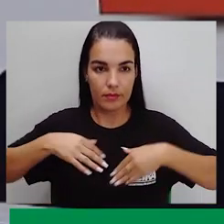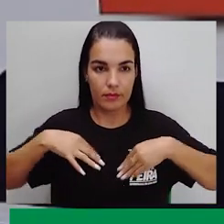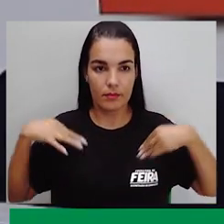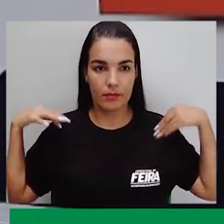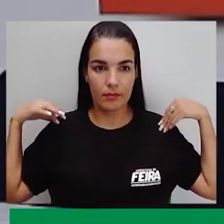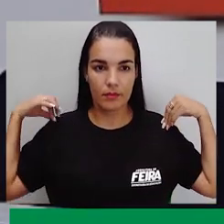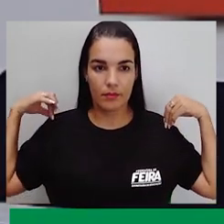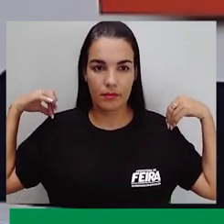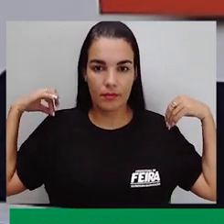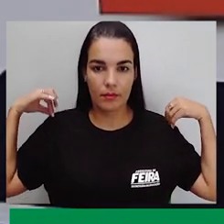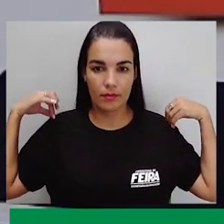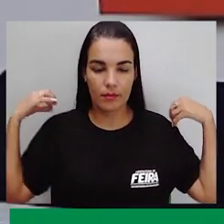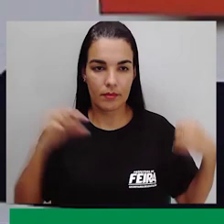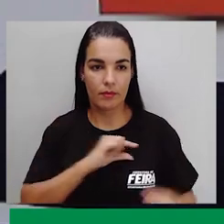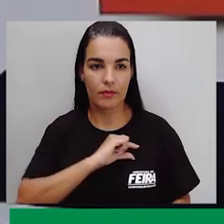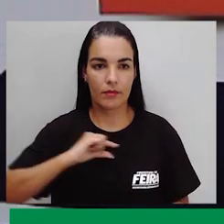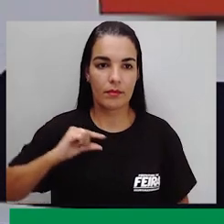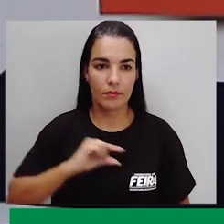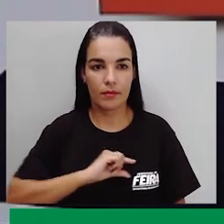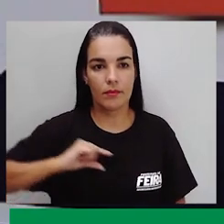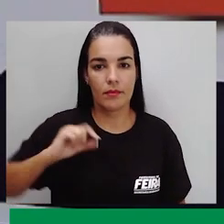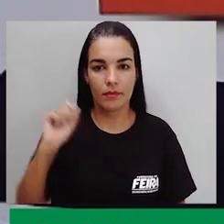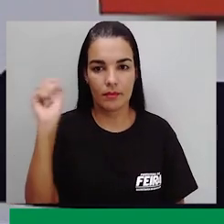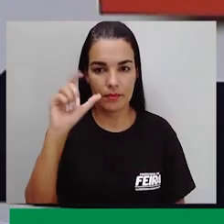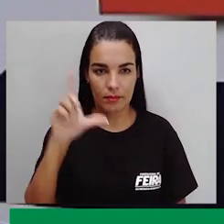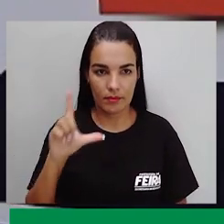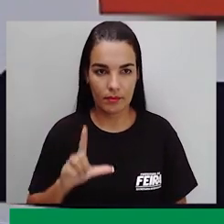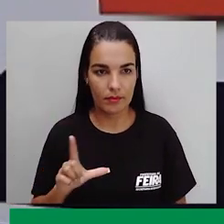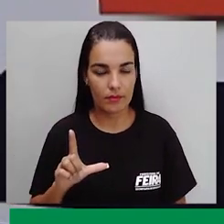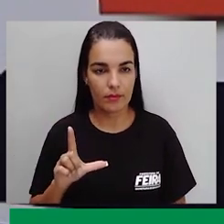de listas azuis escuras.